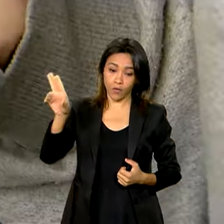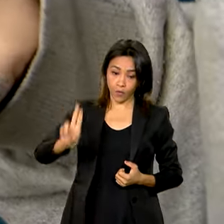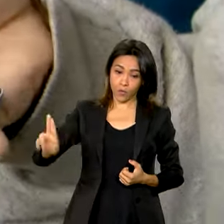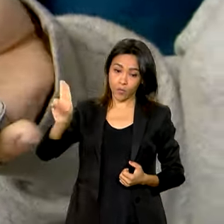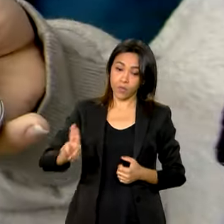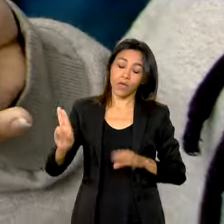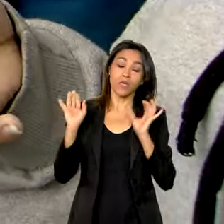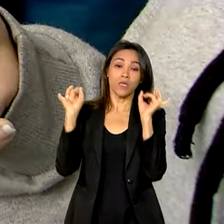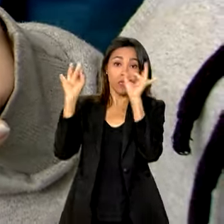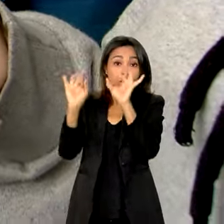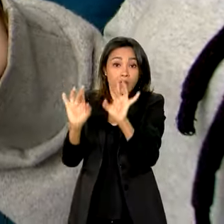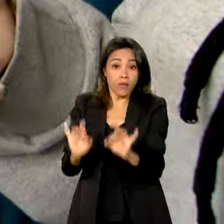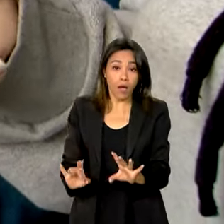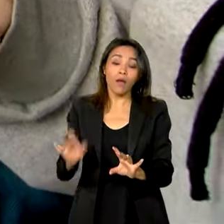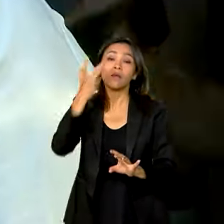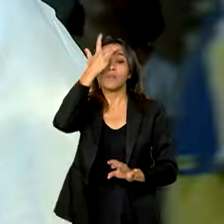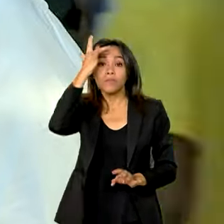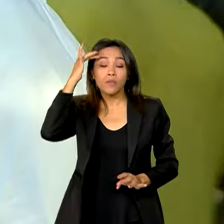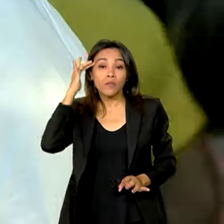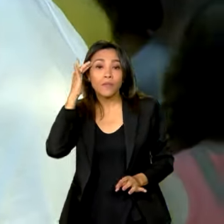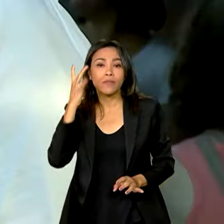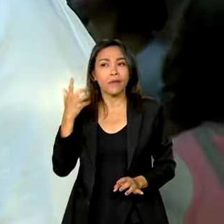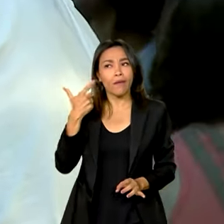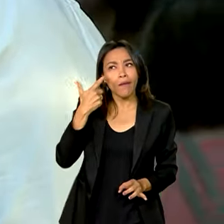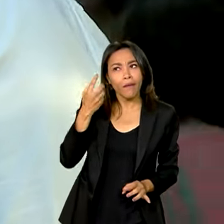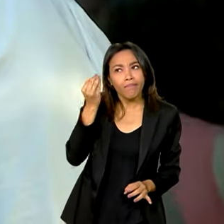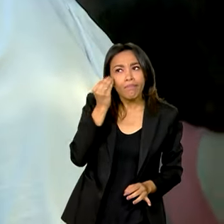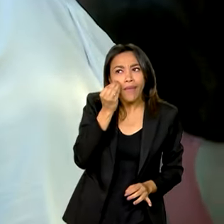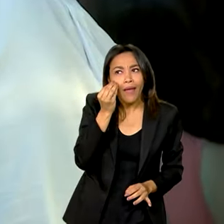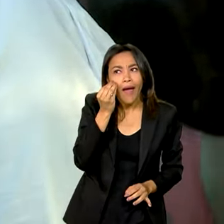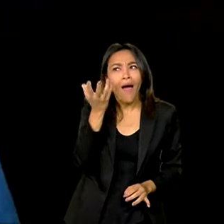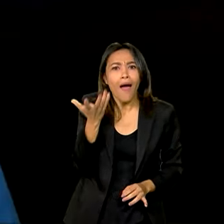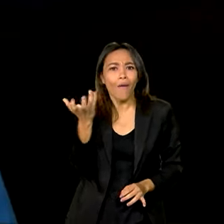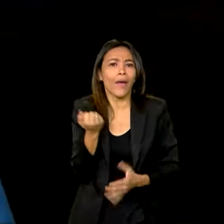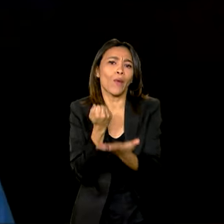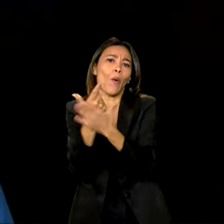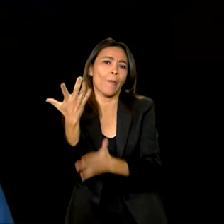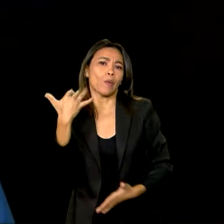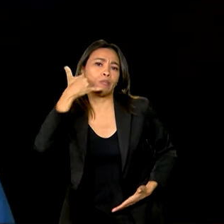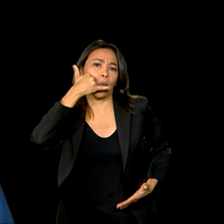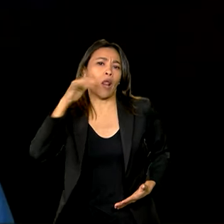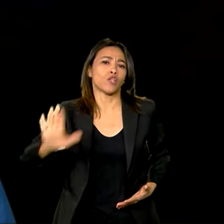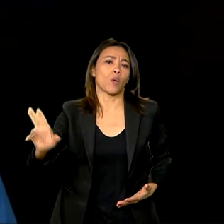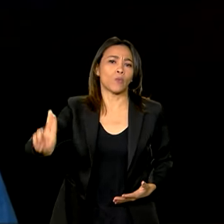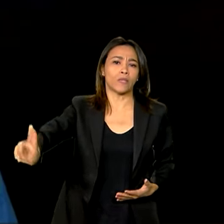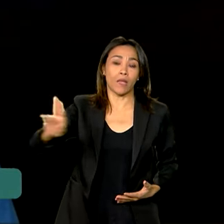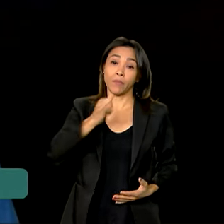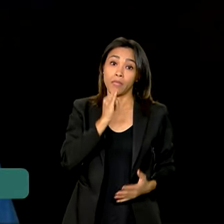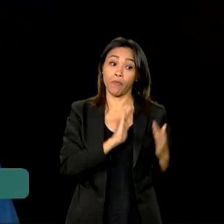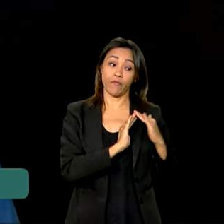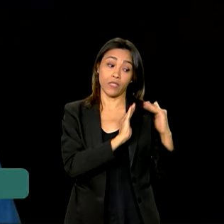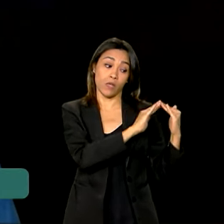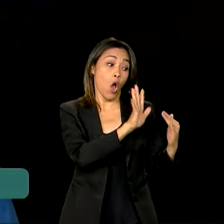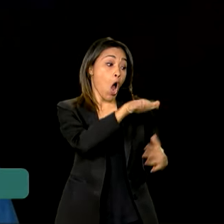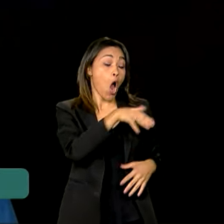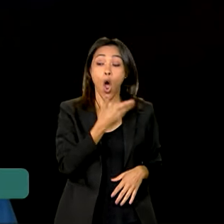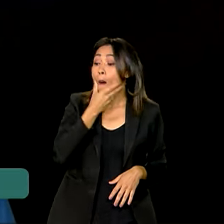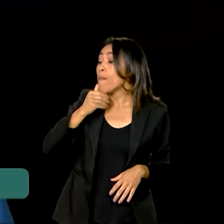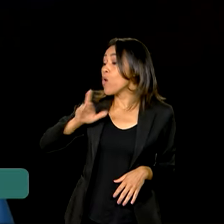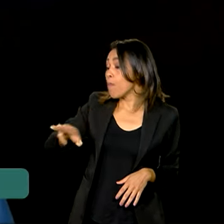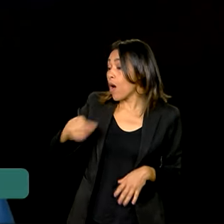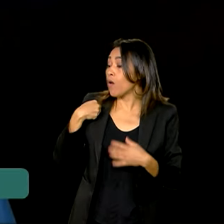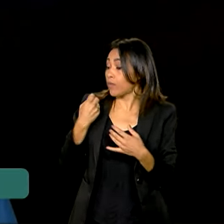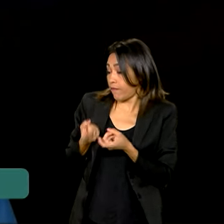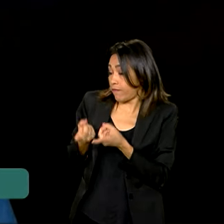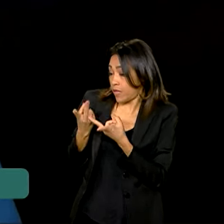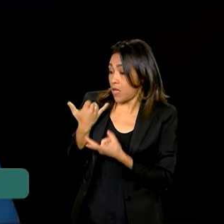em especial, aqueles que pensam em comprar um celular usado. Digamos que o seu vizinho venha e olha, meu irmão está vendendo o